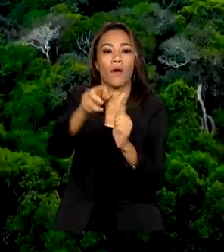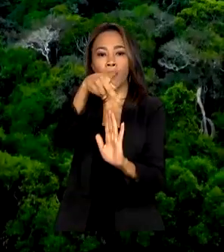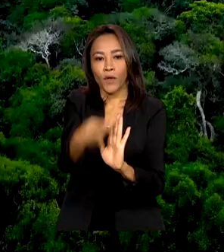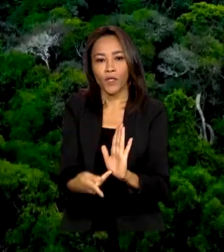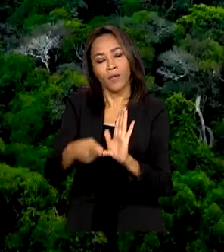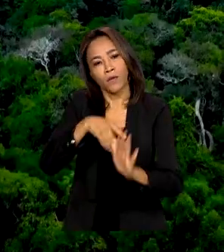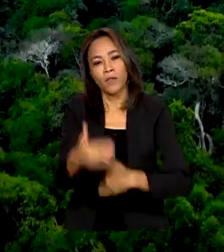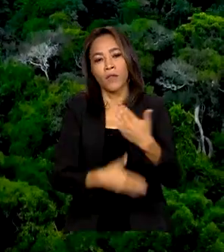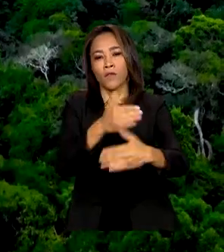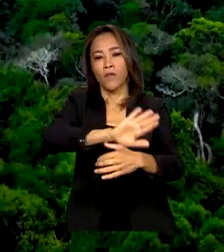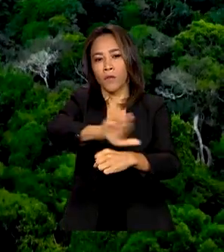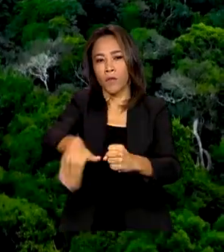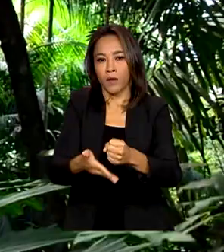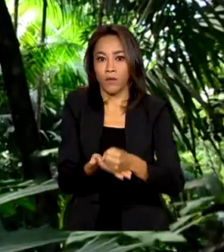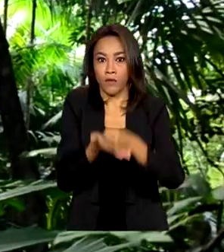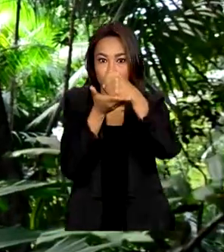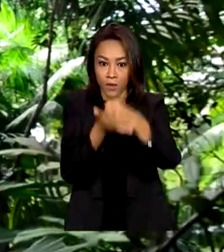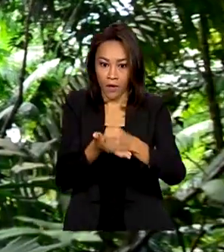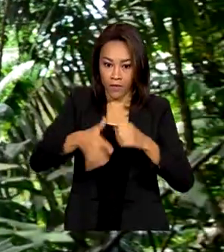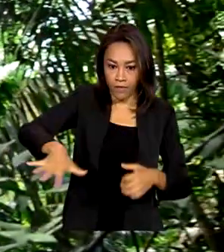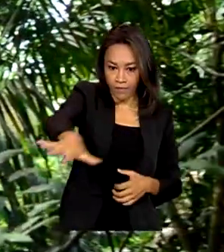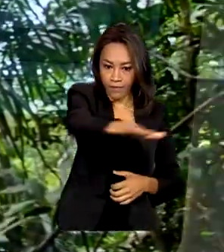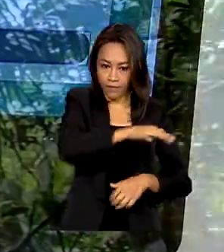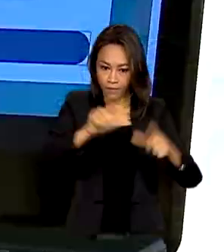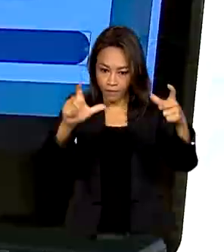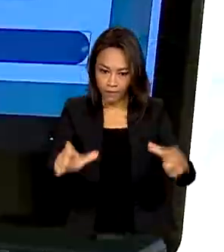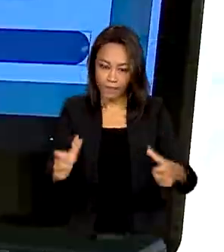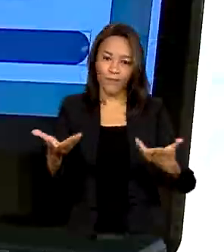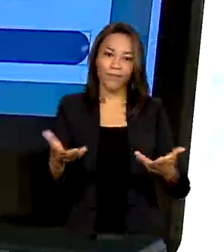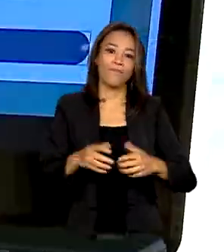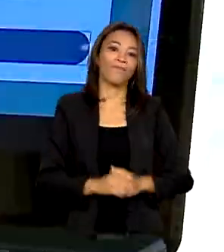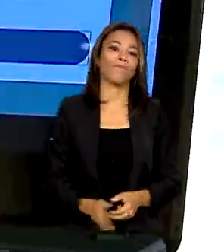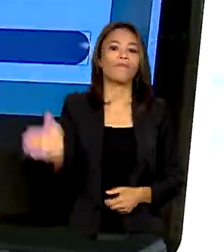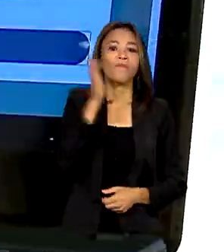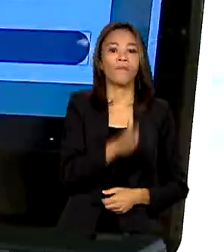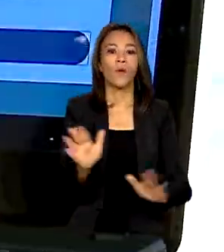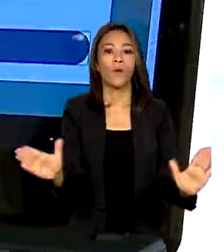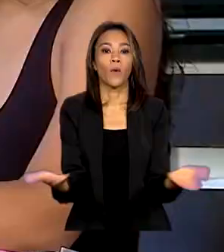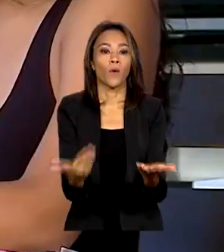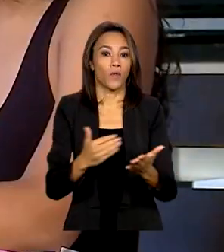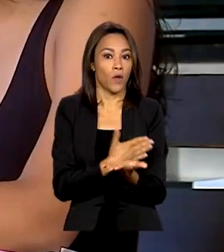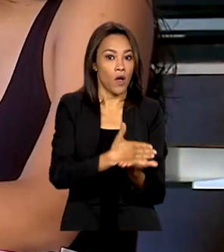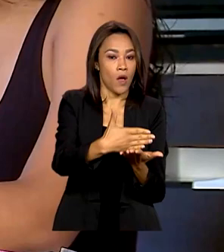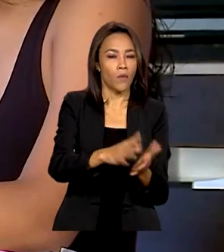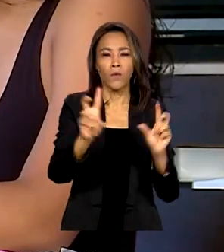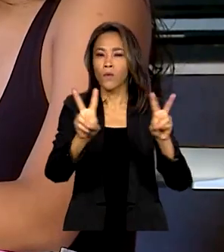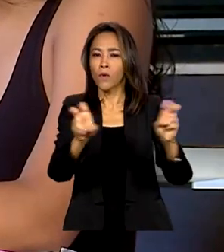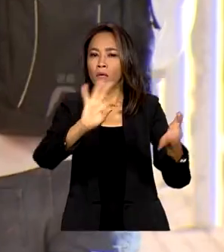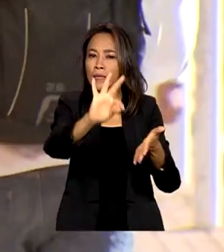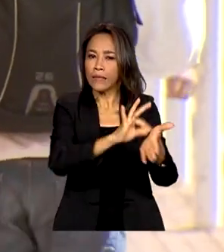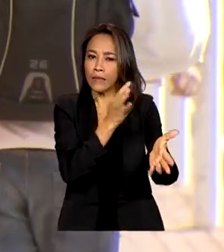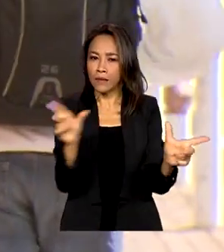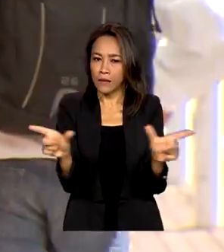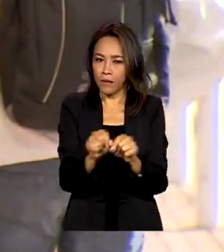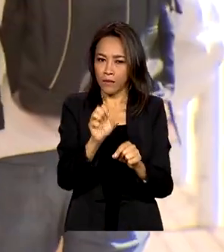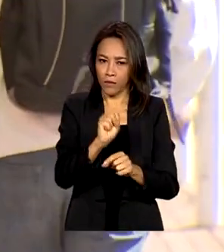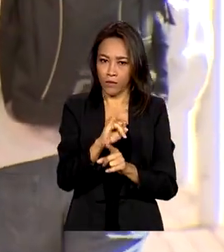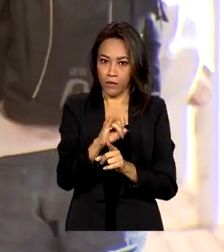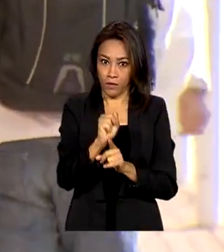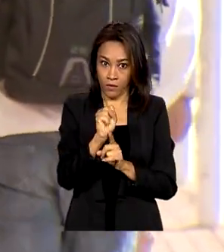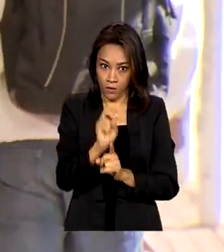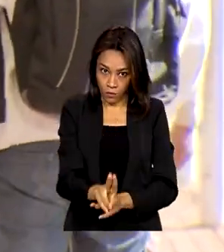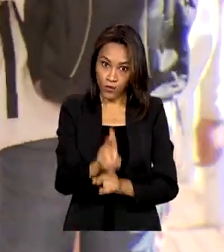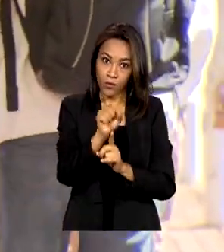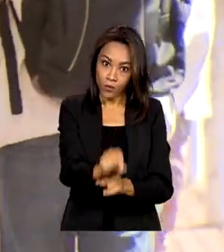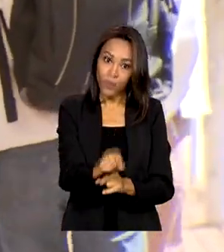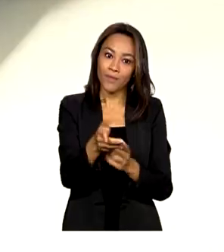desenvolvimento sustentável na região. E começa hoje o prazo de inscrição para o SISU, o Sistema